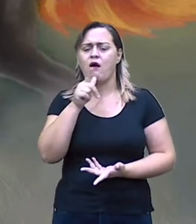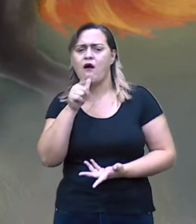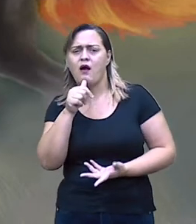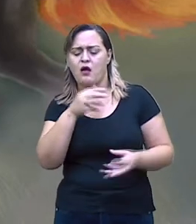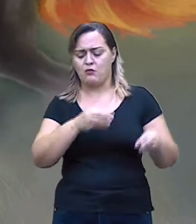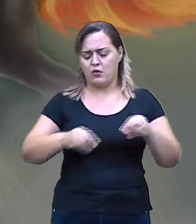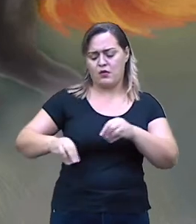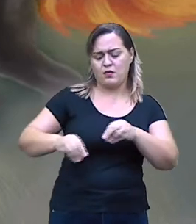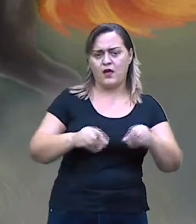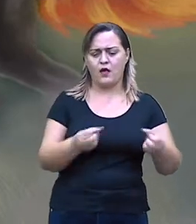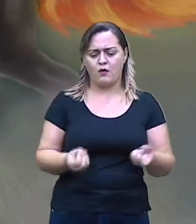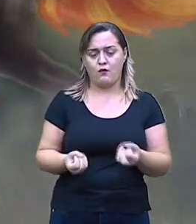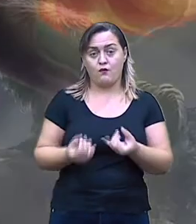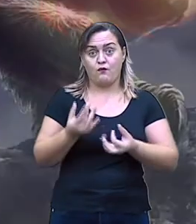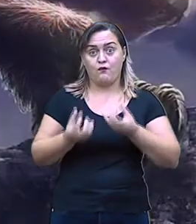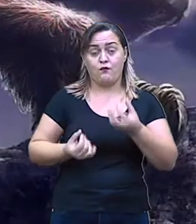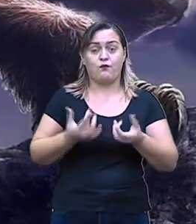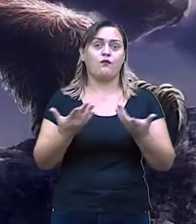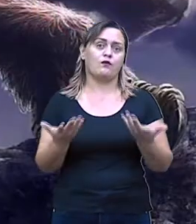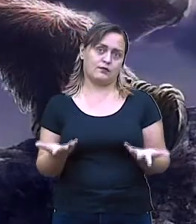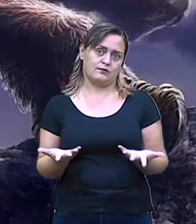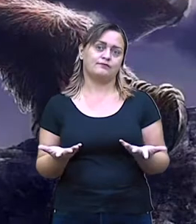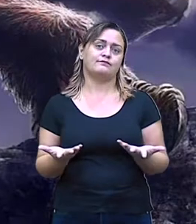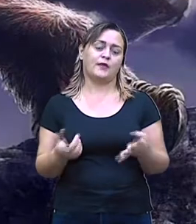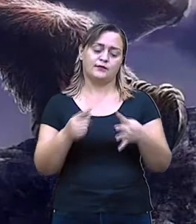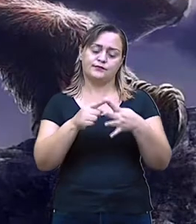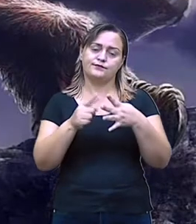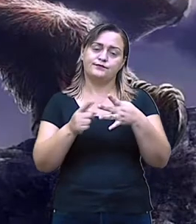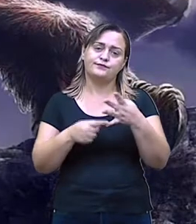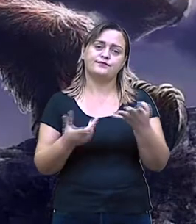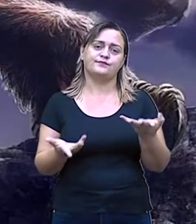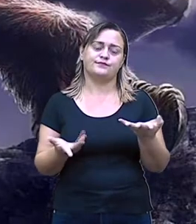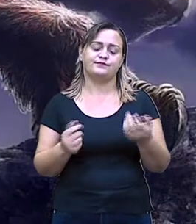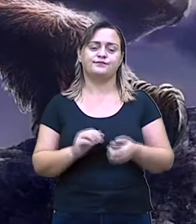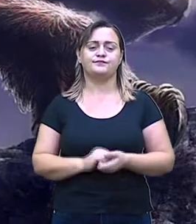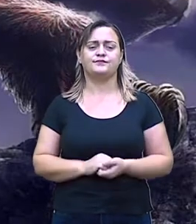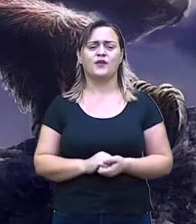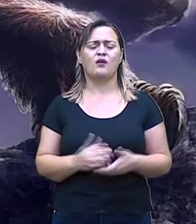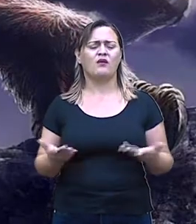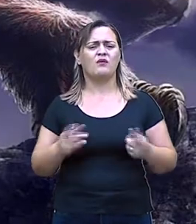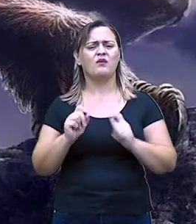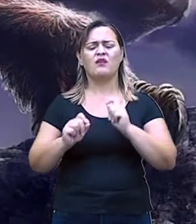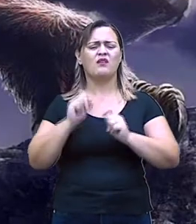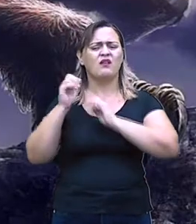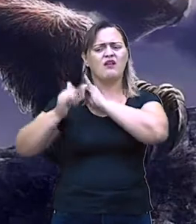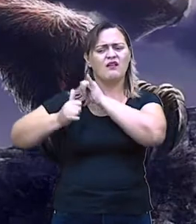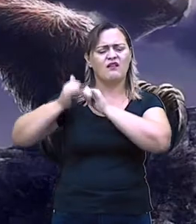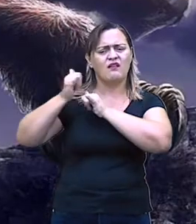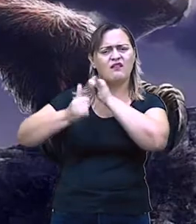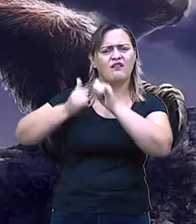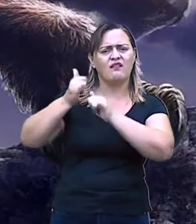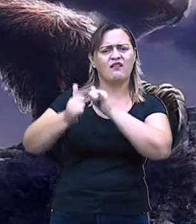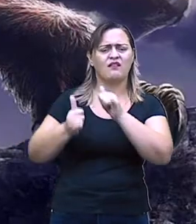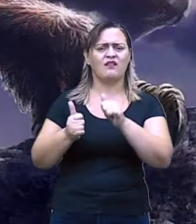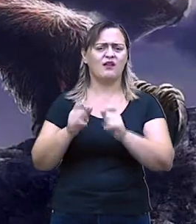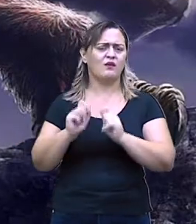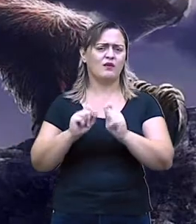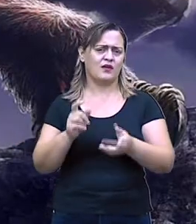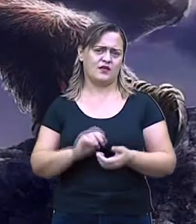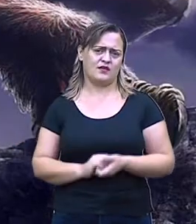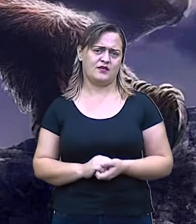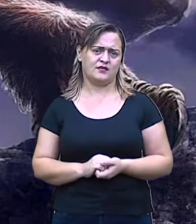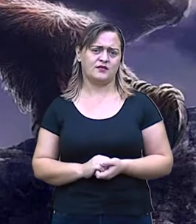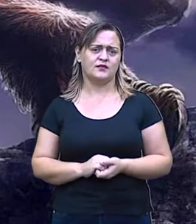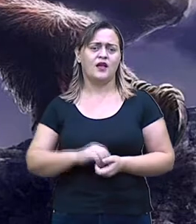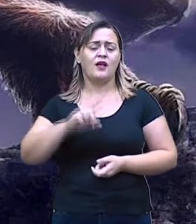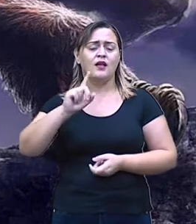Pois bem, então o que é lenda, professora? Traz uma concepção, uma definição. Lenda. Lendas